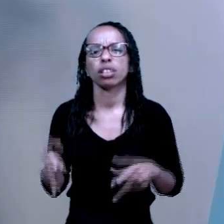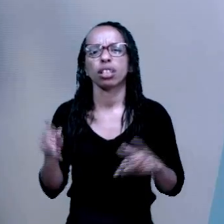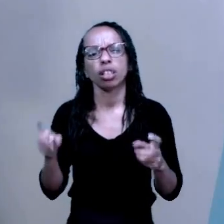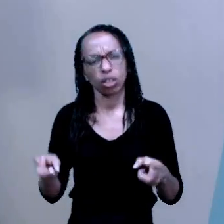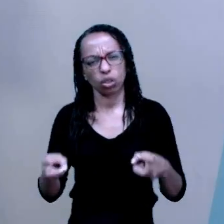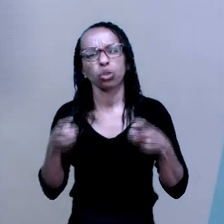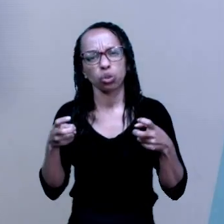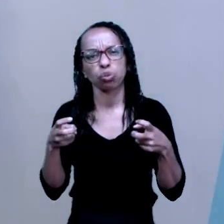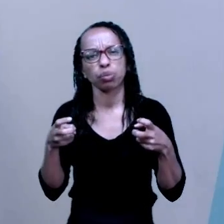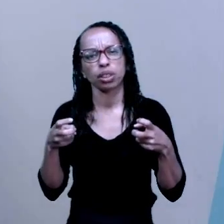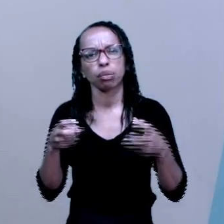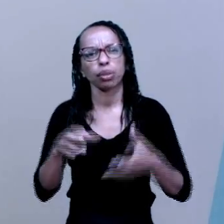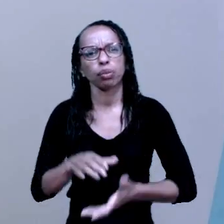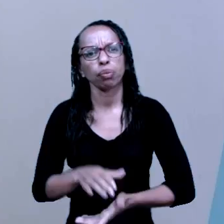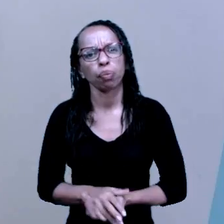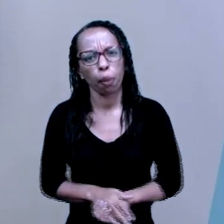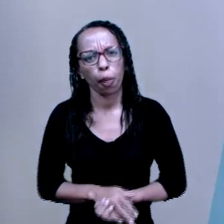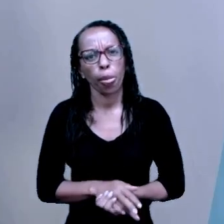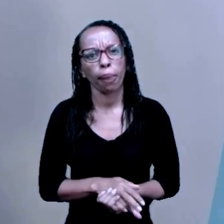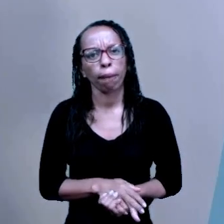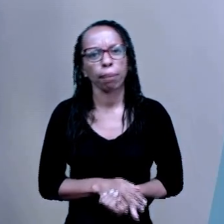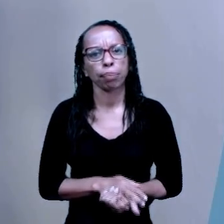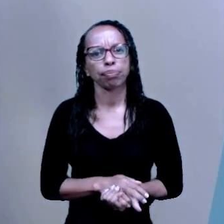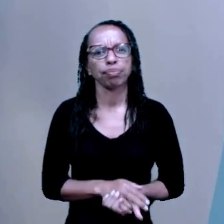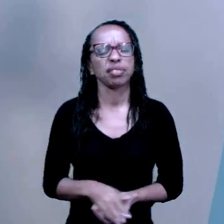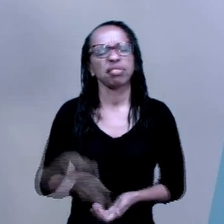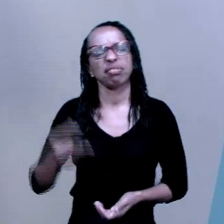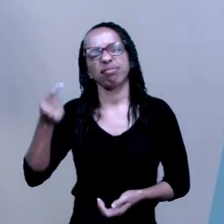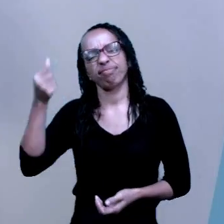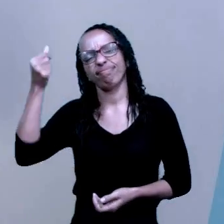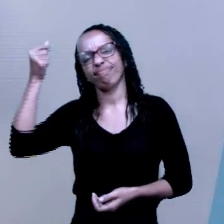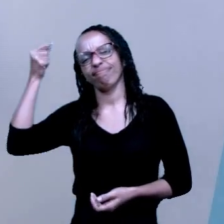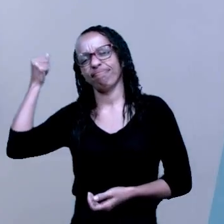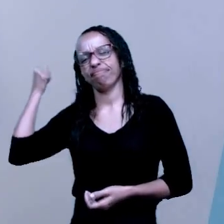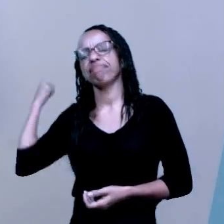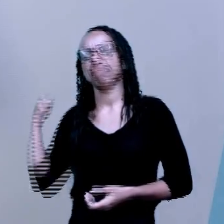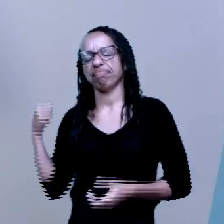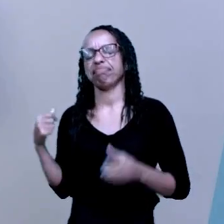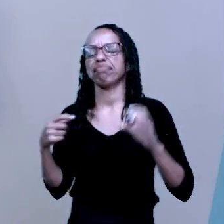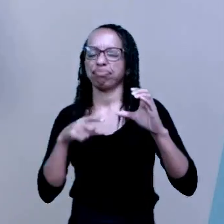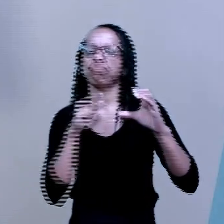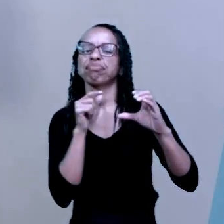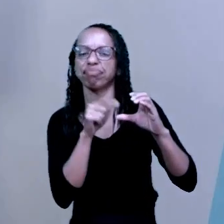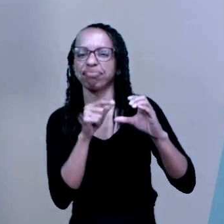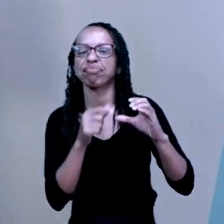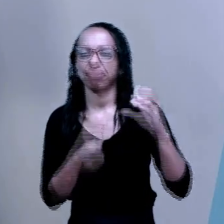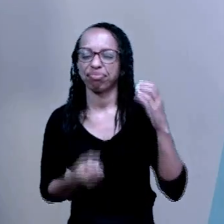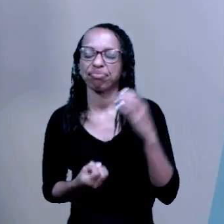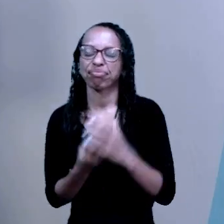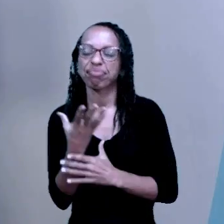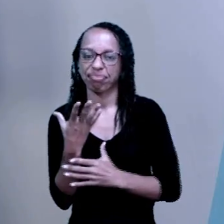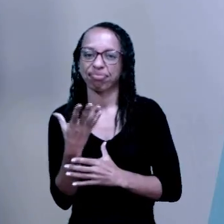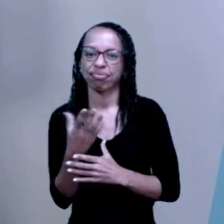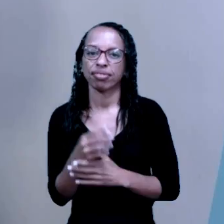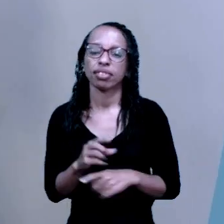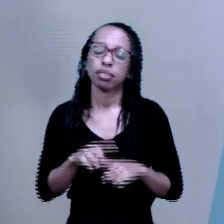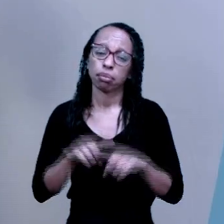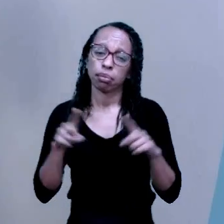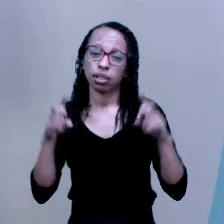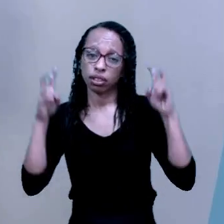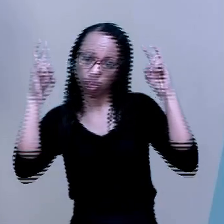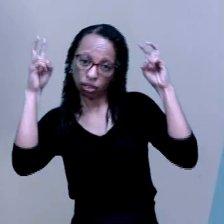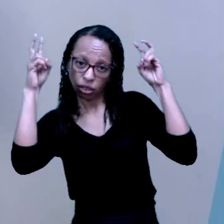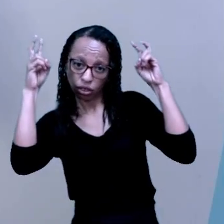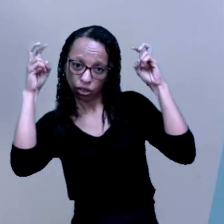Talvez não, porque faz muito tempo, mais de um século, mais de 100 anos. Mas aqui, a temática em discussão